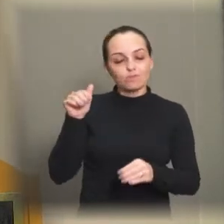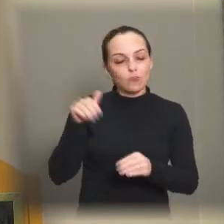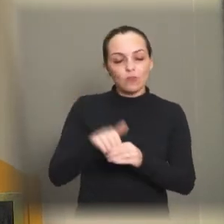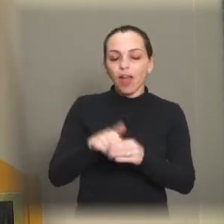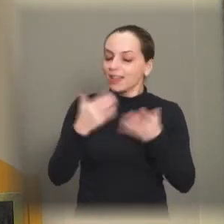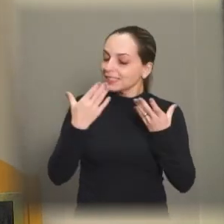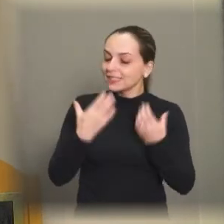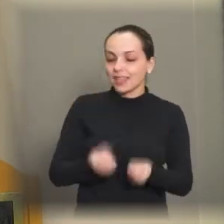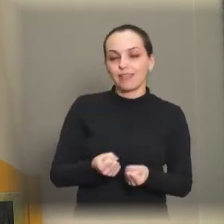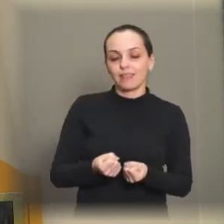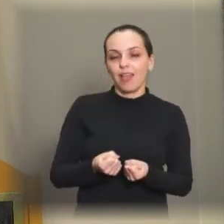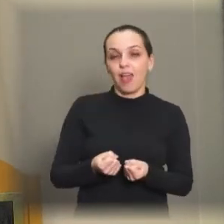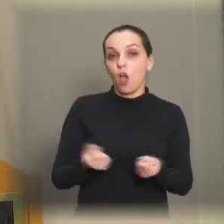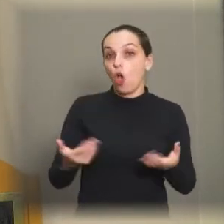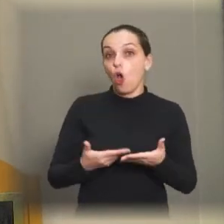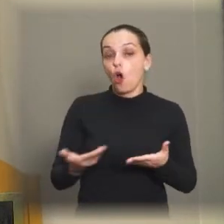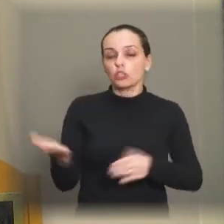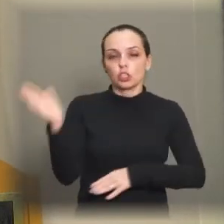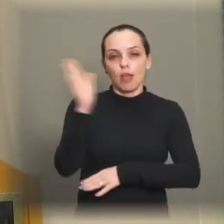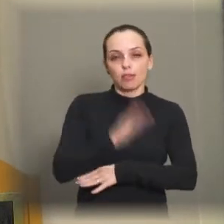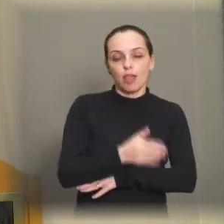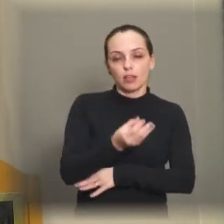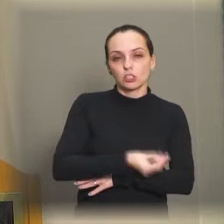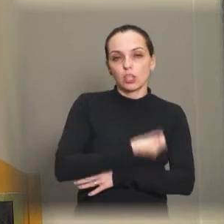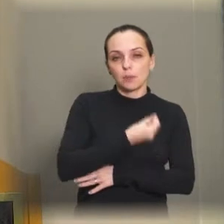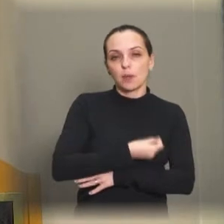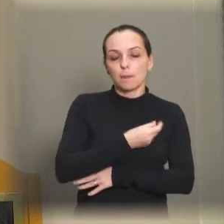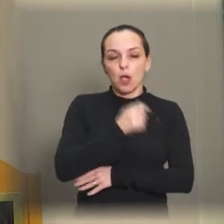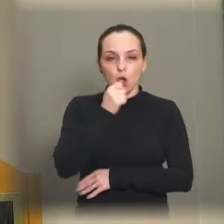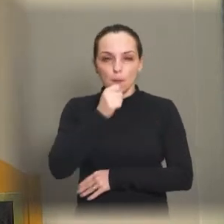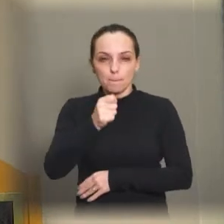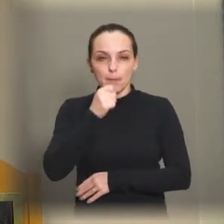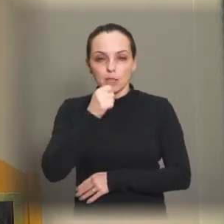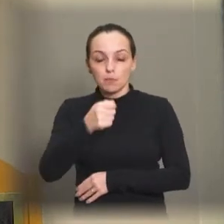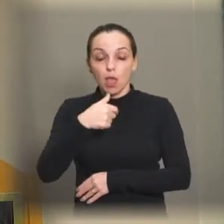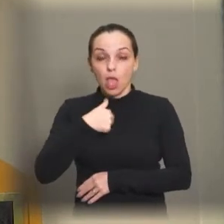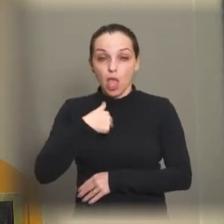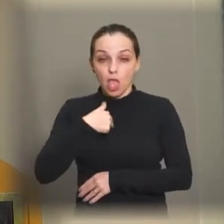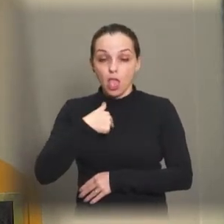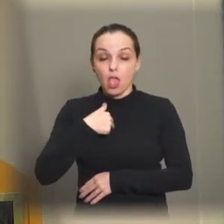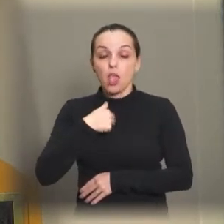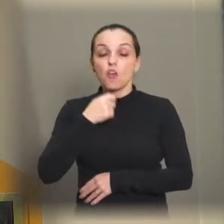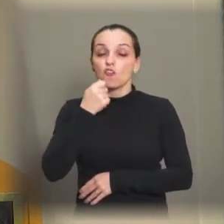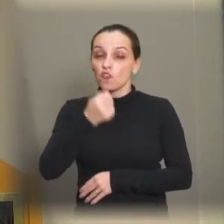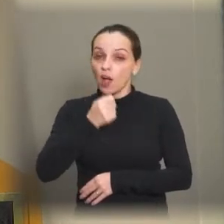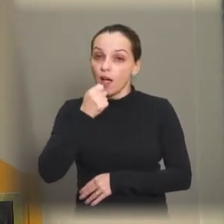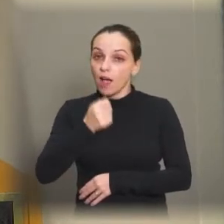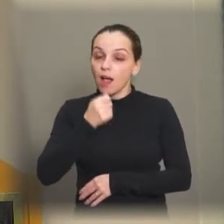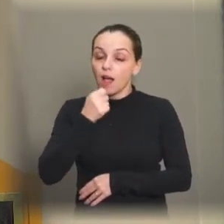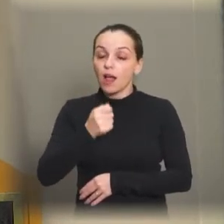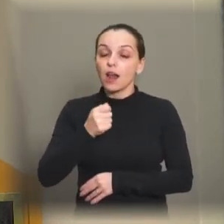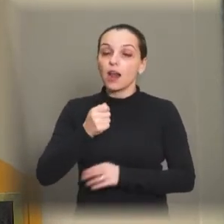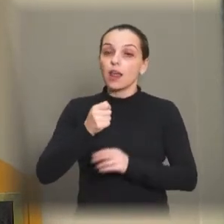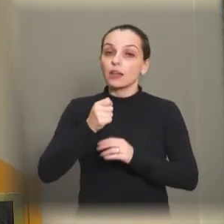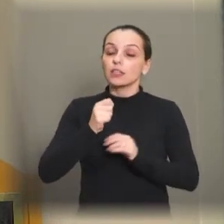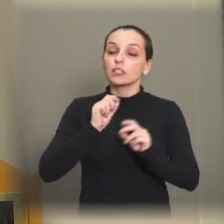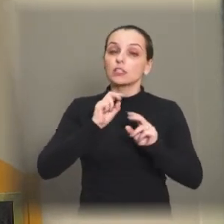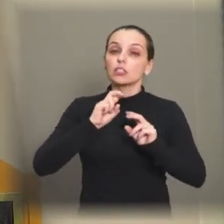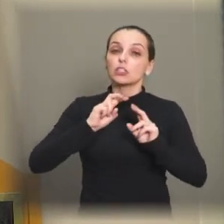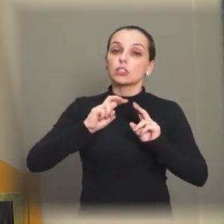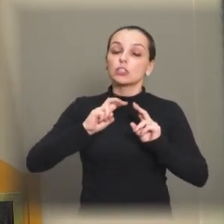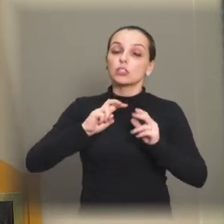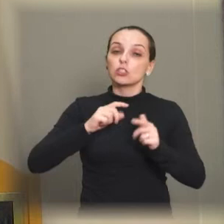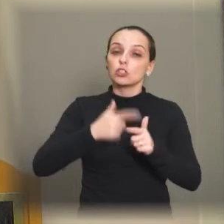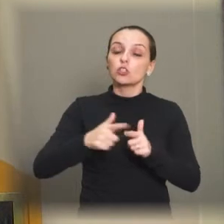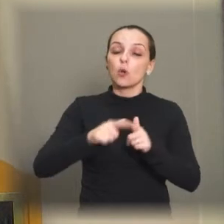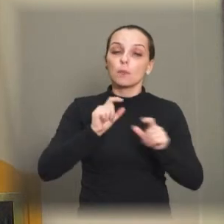Hoje, mesma tarde, participei de uma entrevista onde eu falava a respeito do aumento